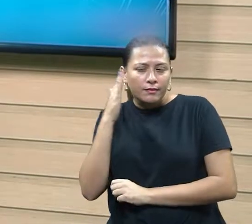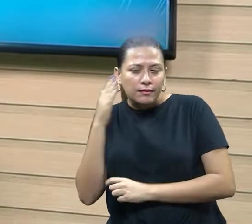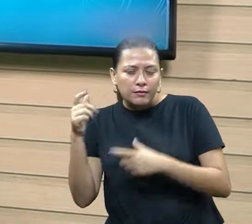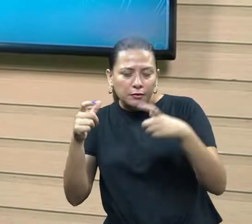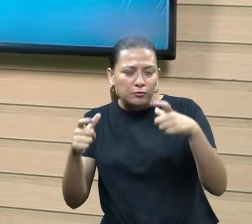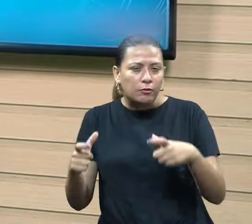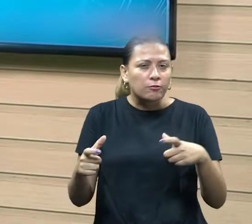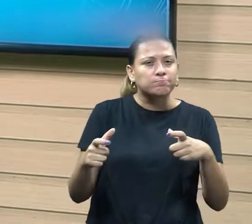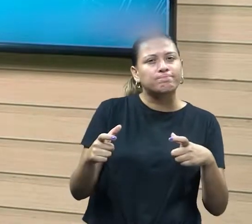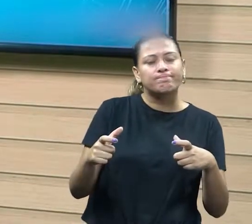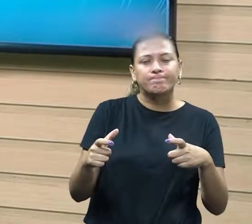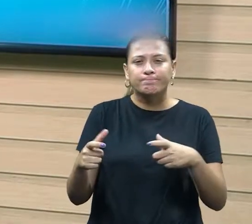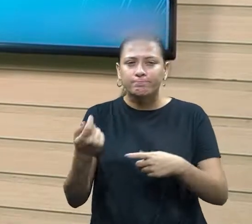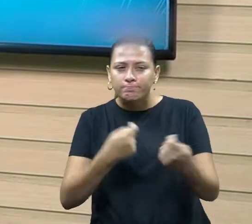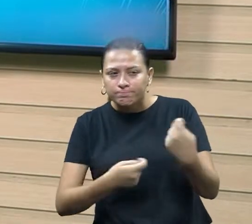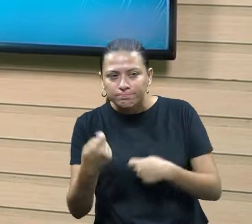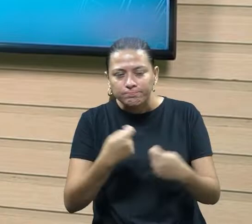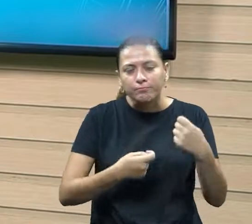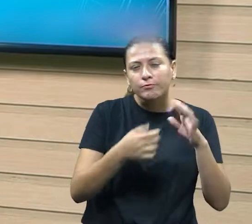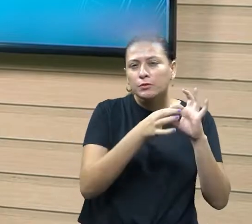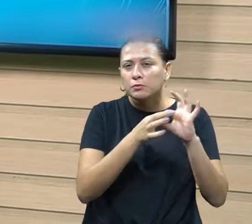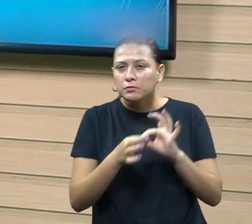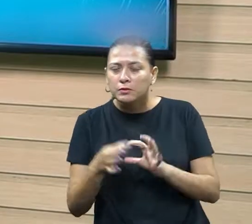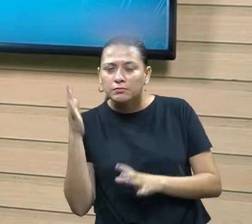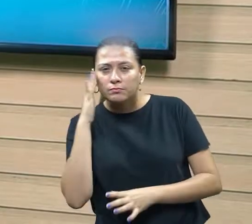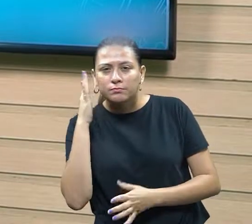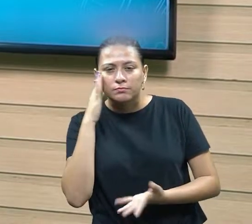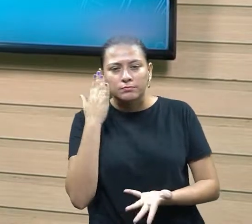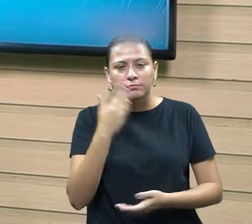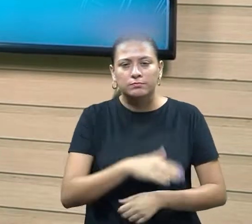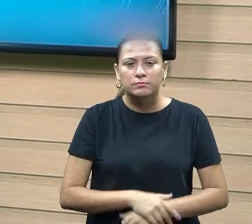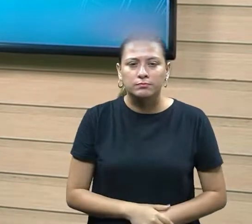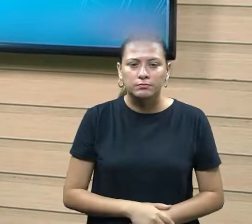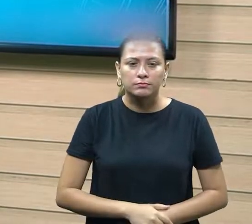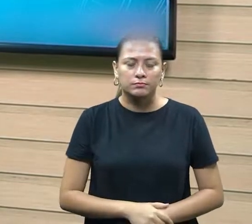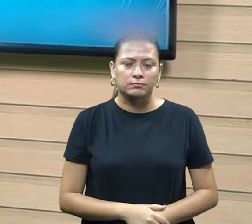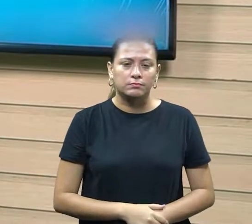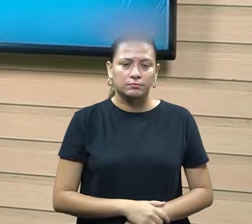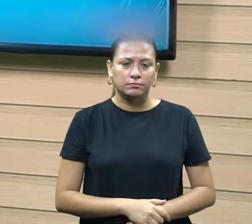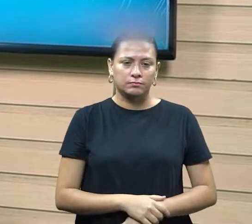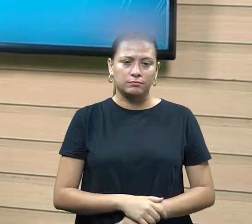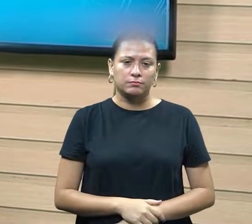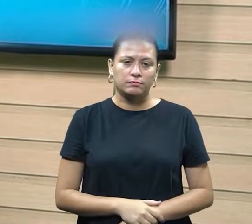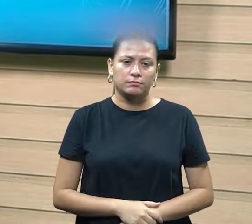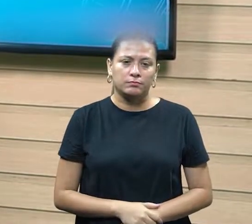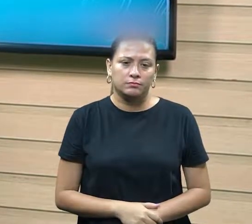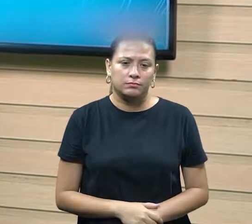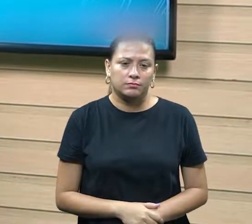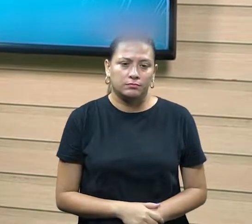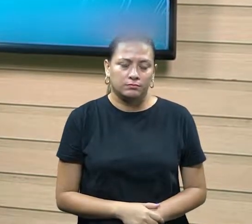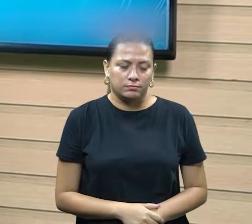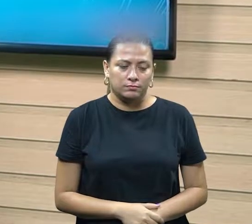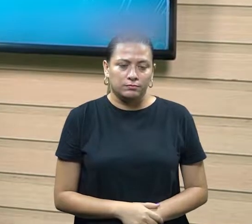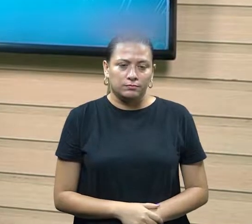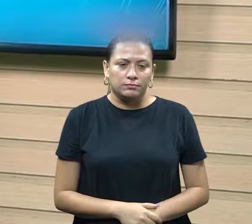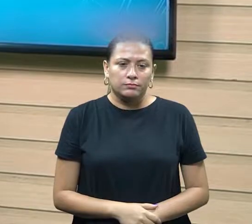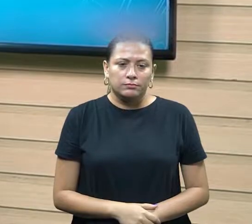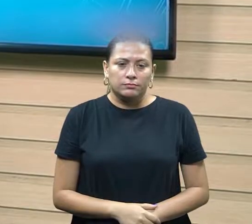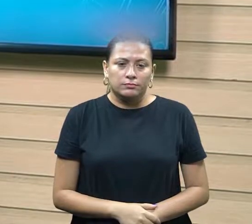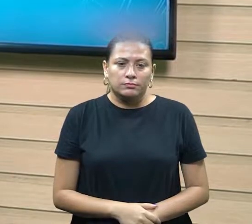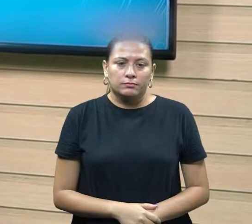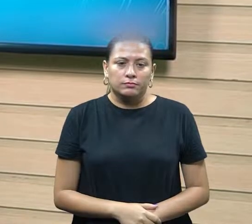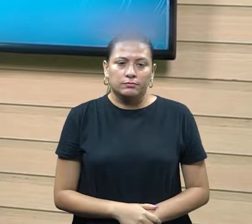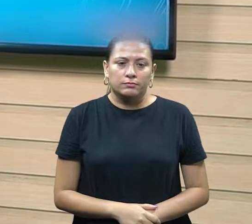isso que ele é bastante cauteloso, ele nunca quer se estar diante do risco, justamente para ele não saber onde ele está